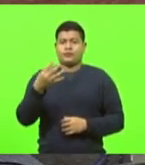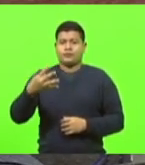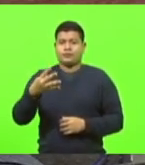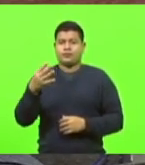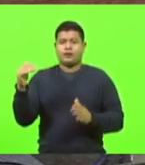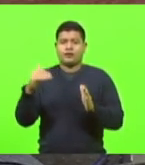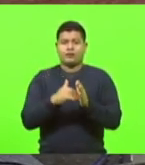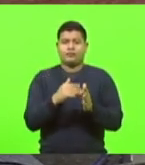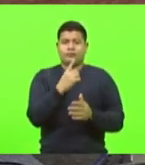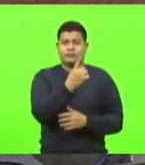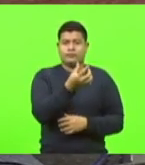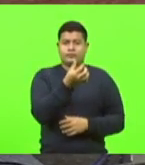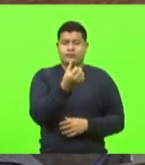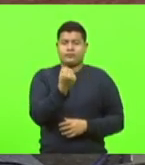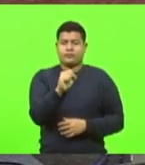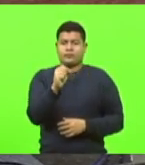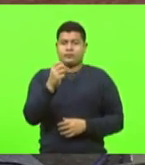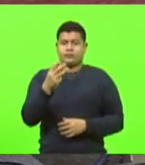a 1.683,